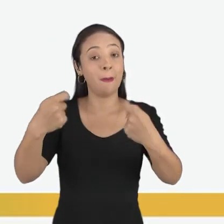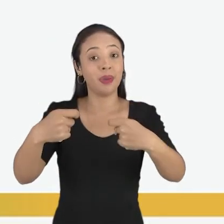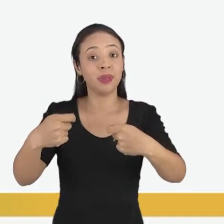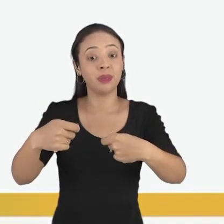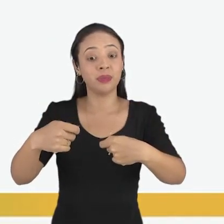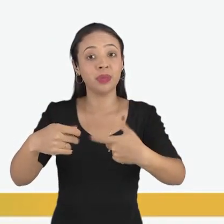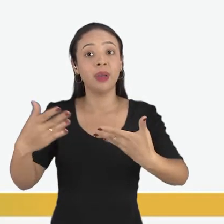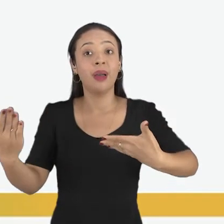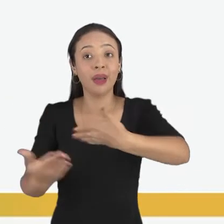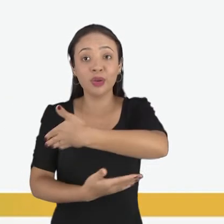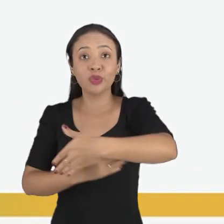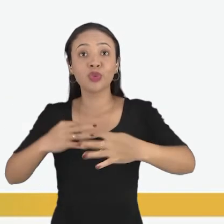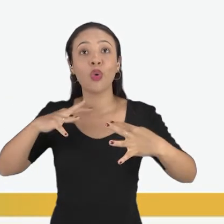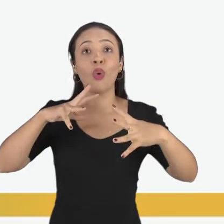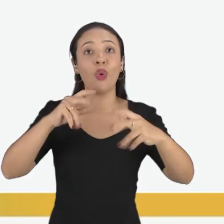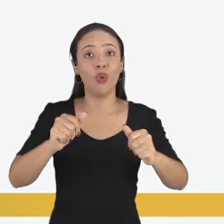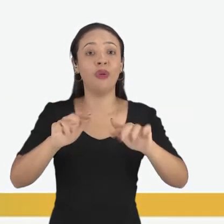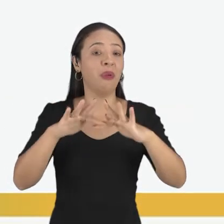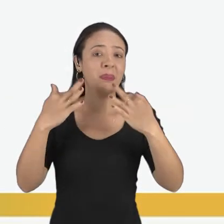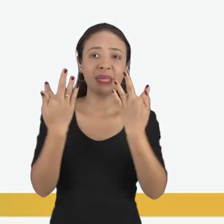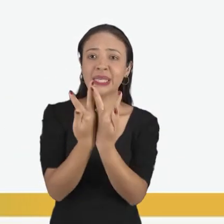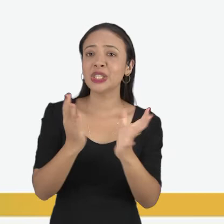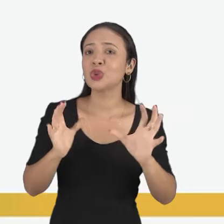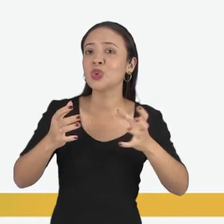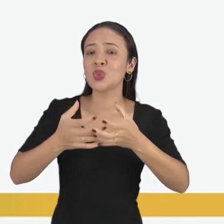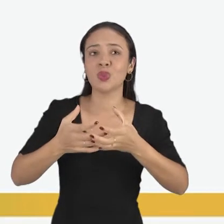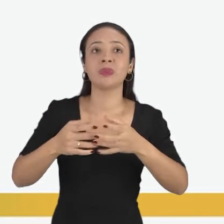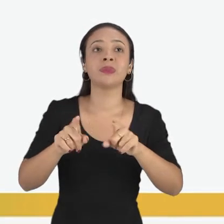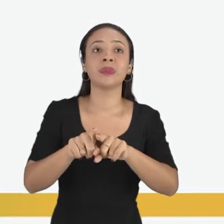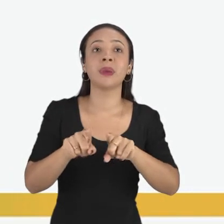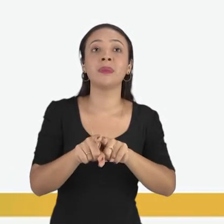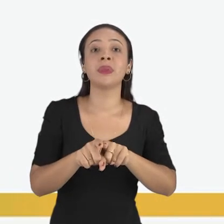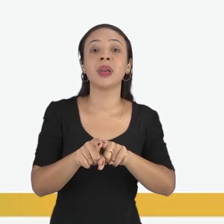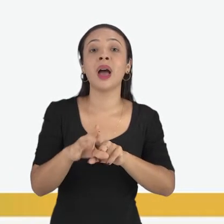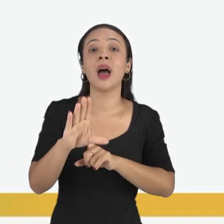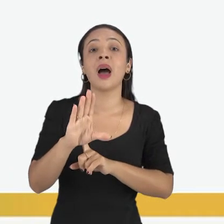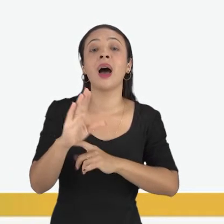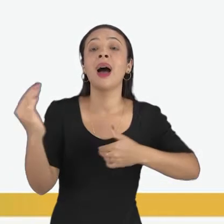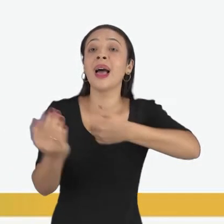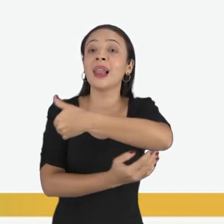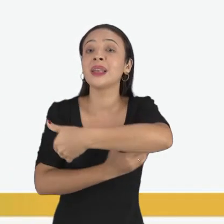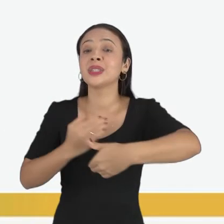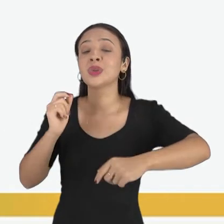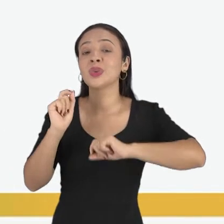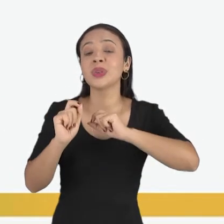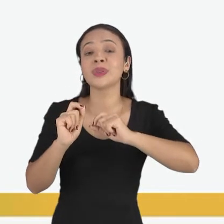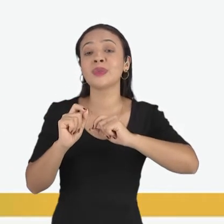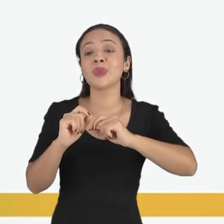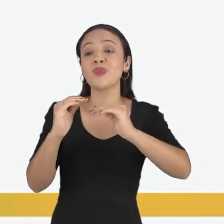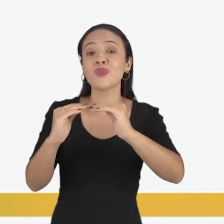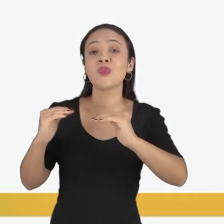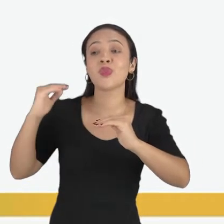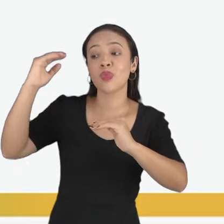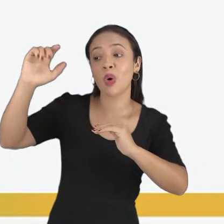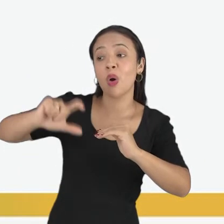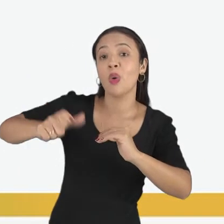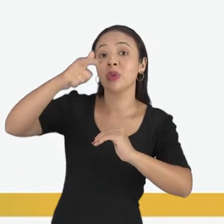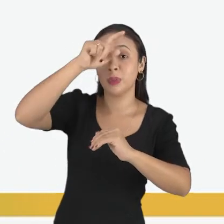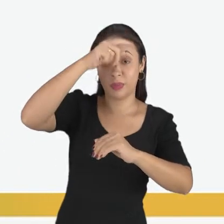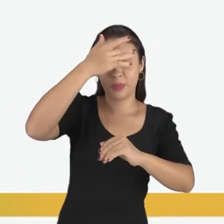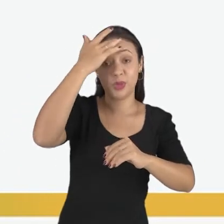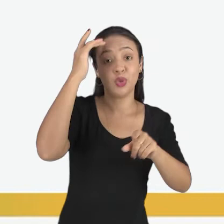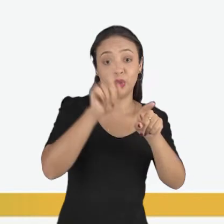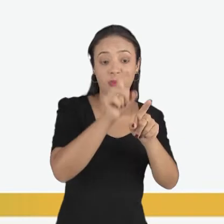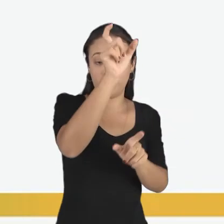elas, todas essas culturas e religiões. A coerência entre a relação com o transcendente e com o outro depende da percepção,